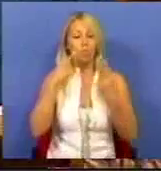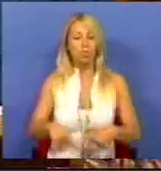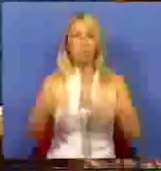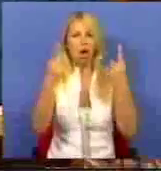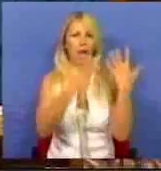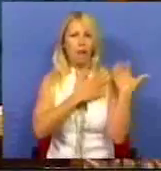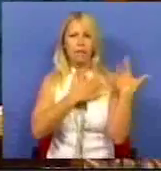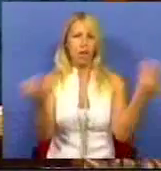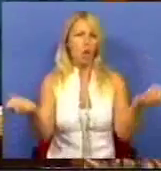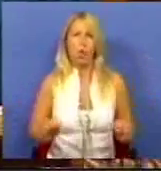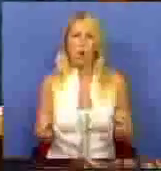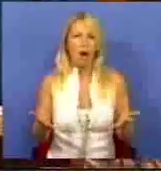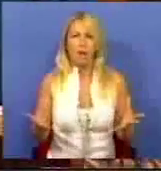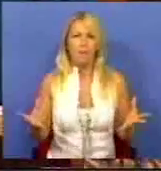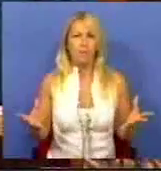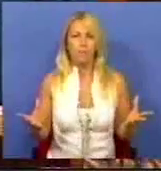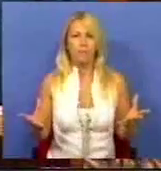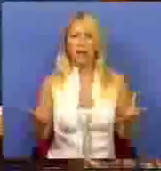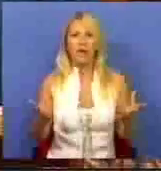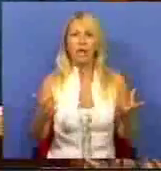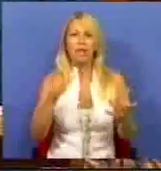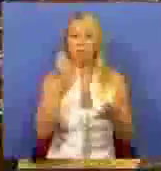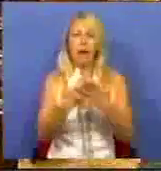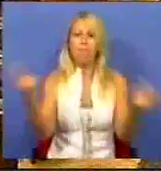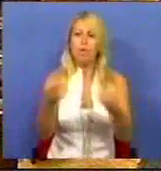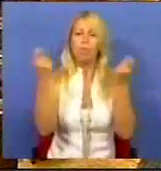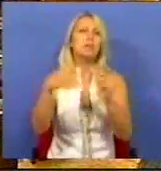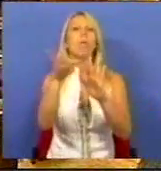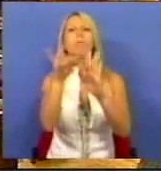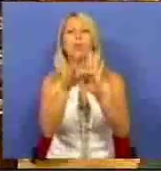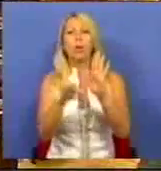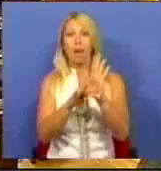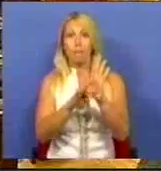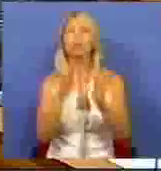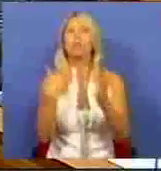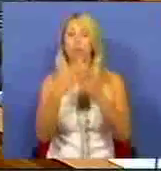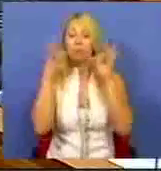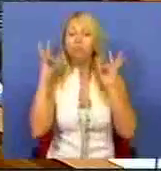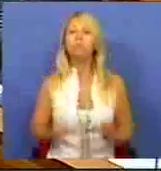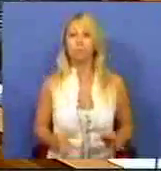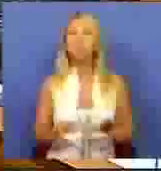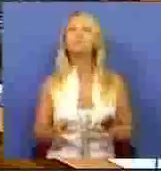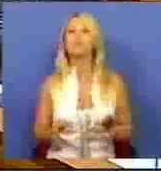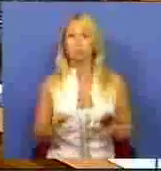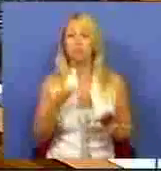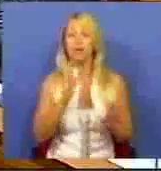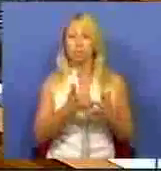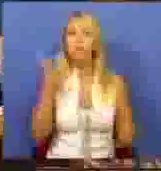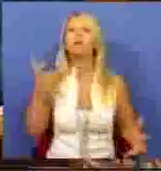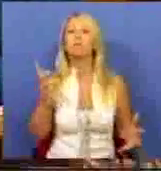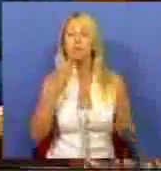incapacidade essencial de promover programas que efetiva e significativamente